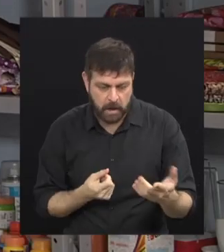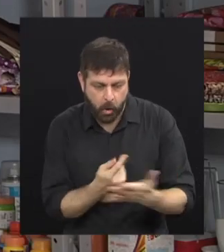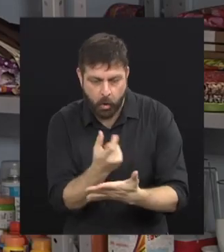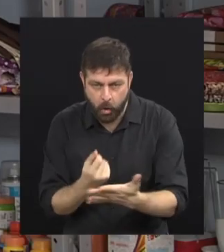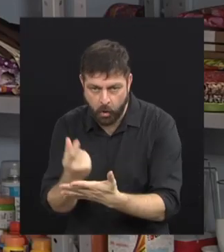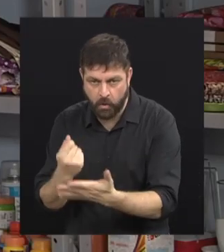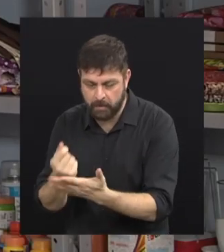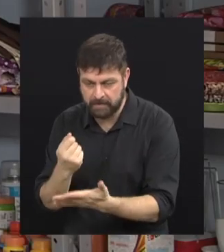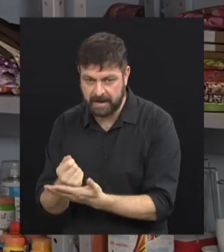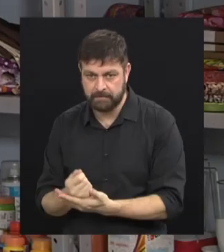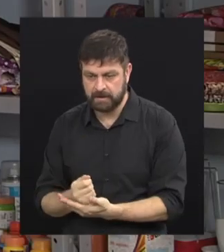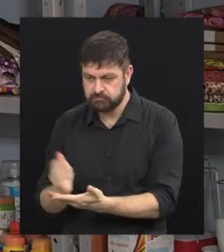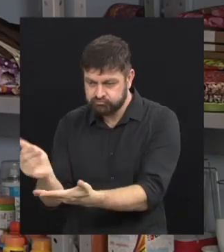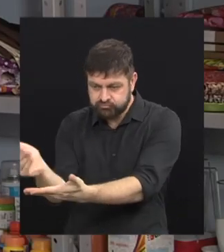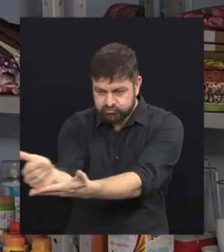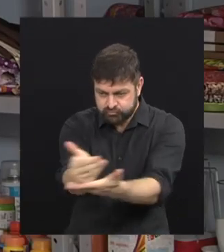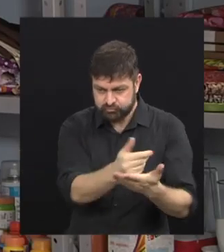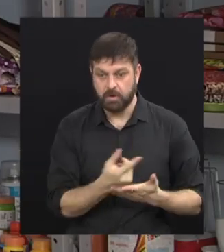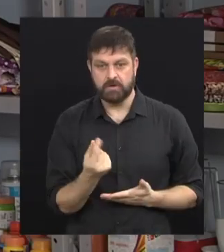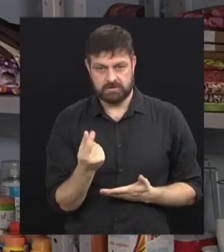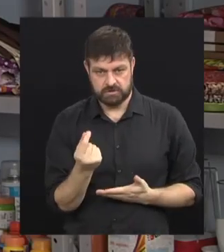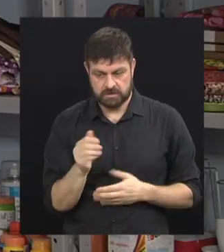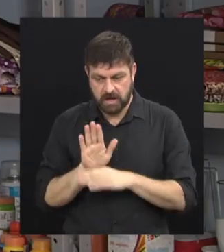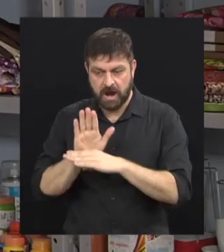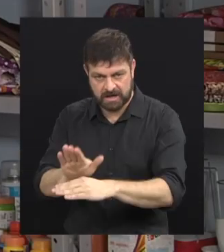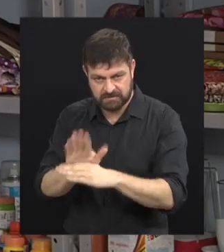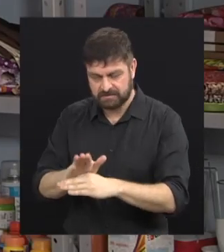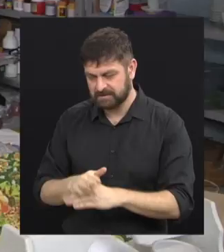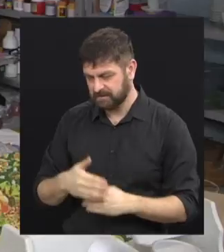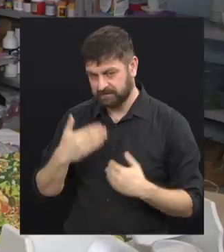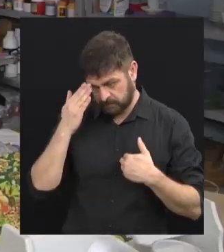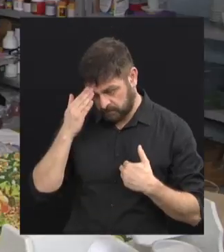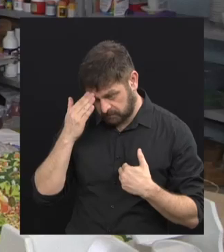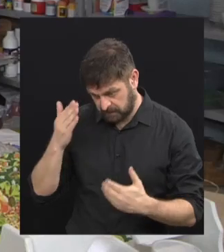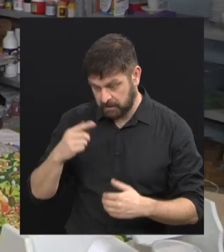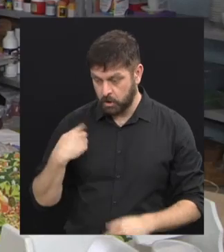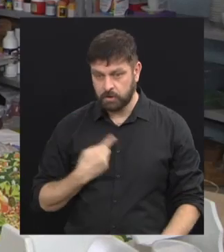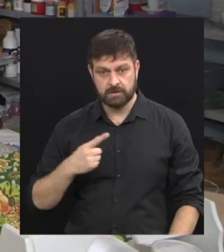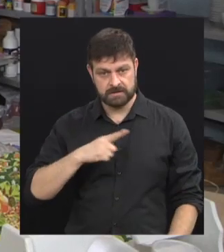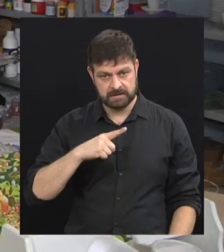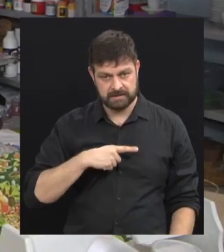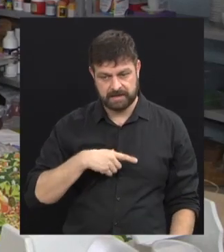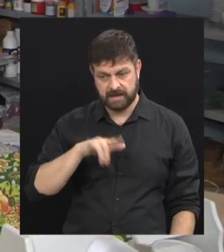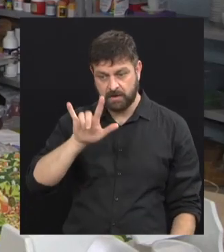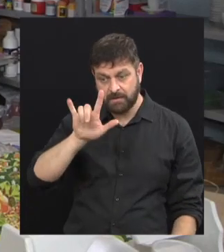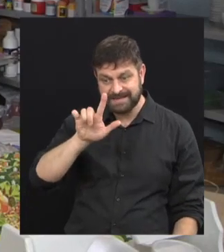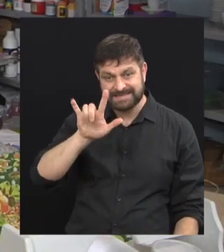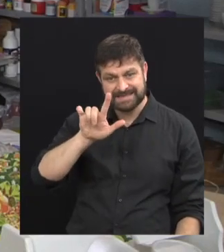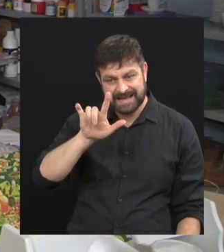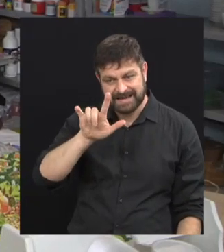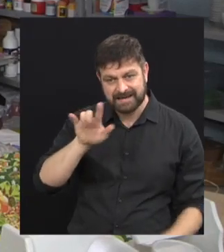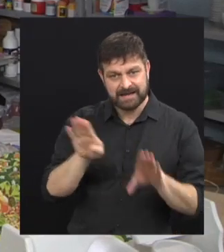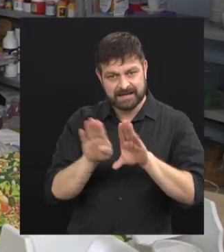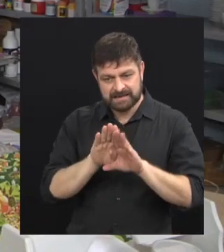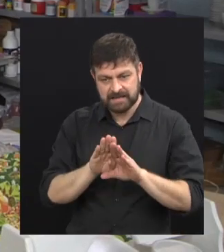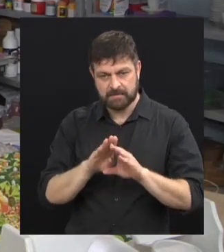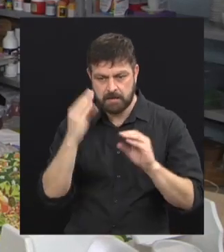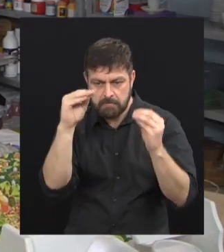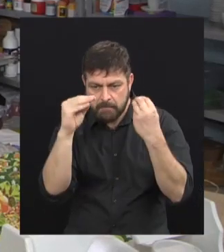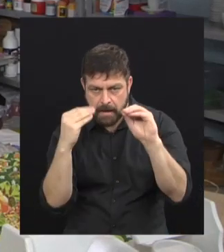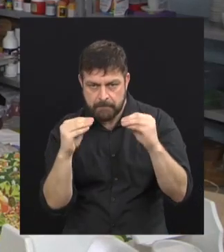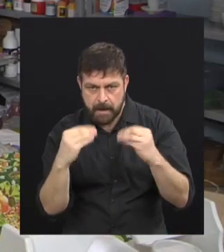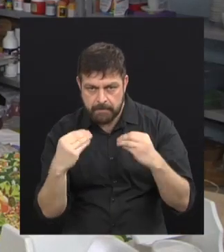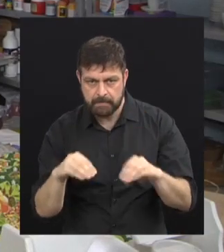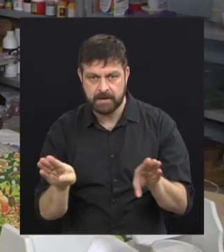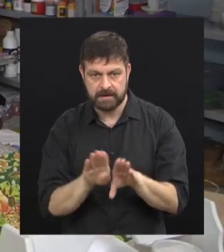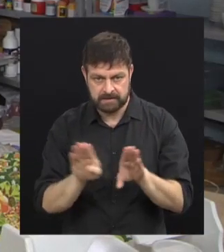ajudar aí na arrecadação de verbas da Associação Em Umas Quero Quero. Morgana, obrigada. E nós temos também o Instagram também, cara. Ah, legal. Que também é